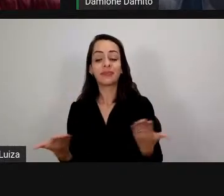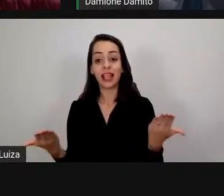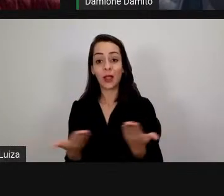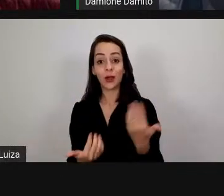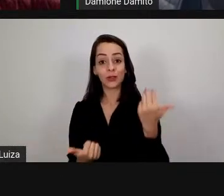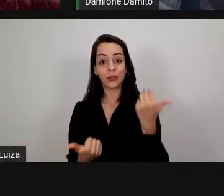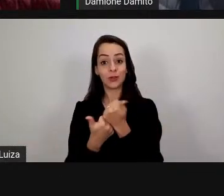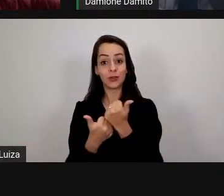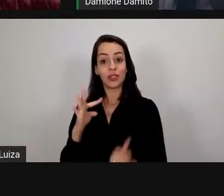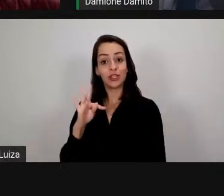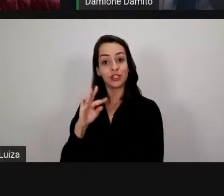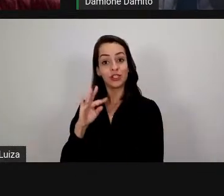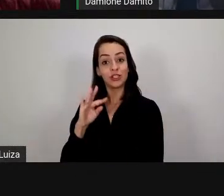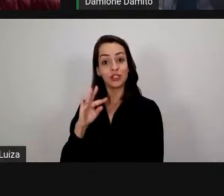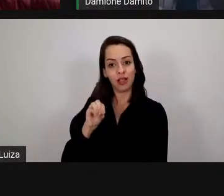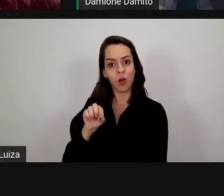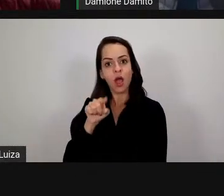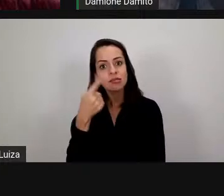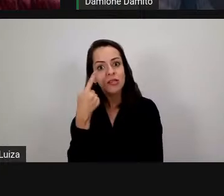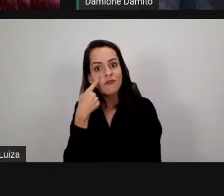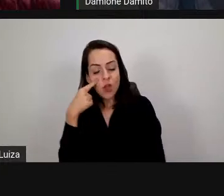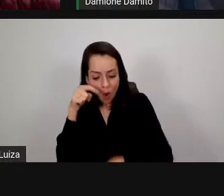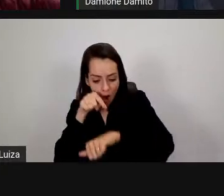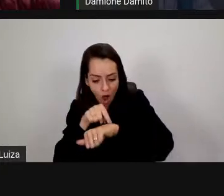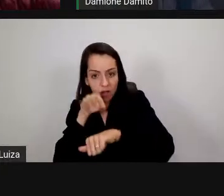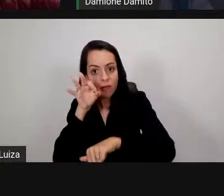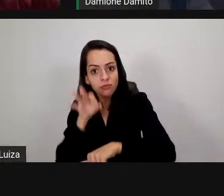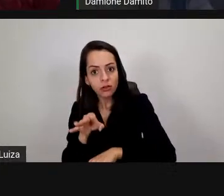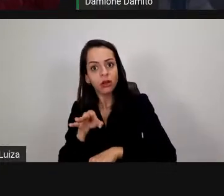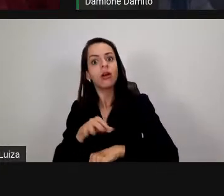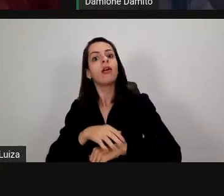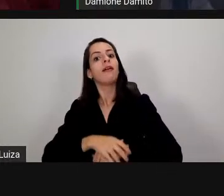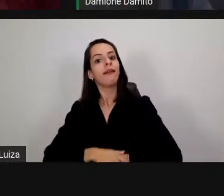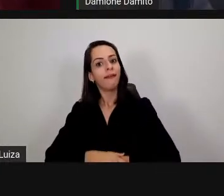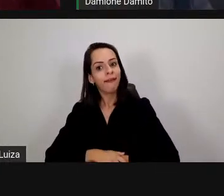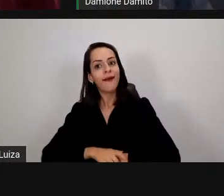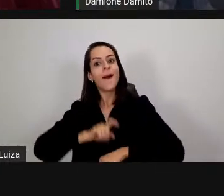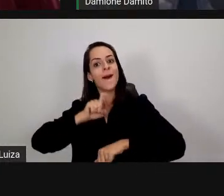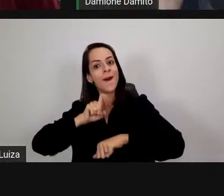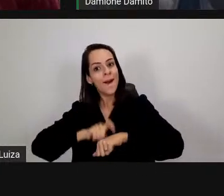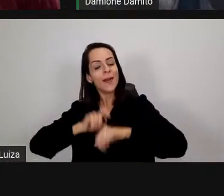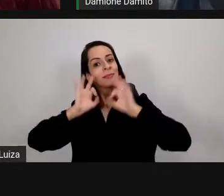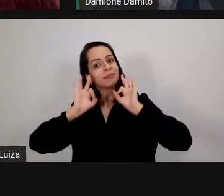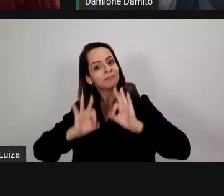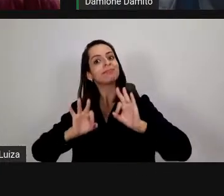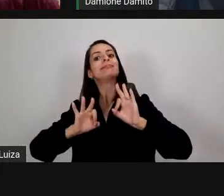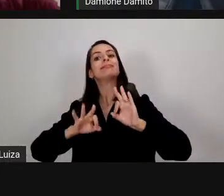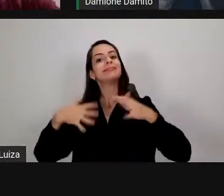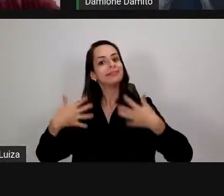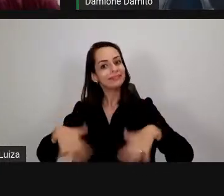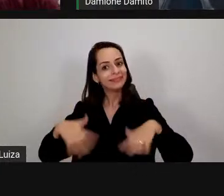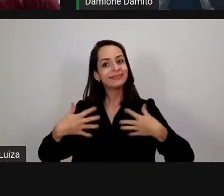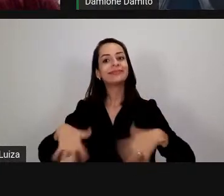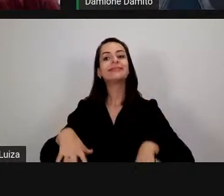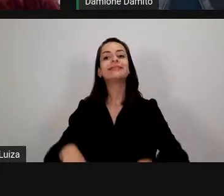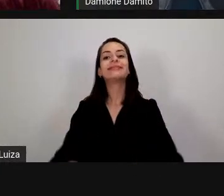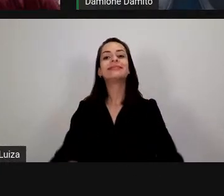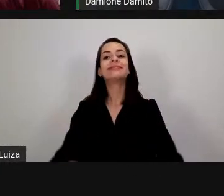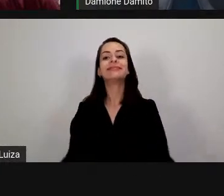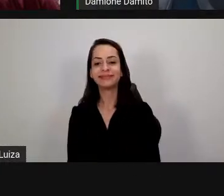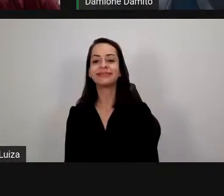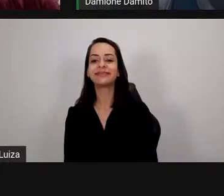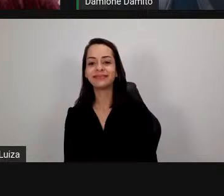que a gente é pontual tem dois minutos pra encerrar Tiago muito bom muito